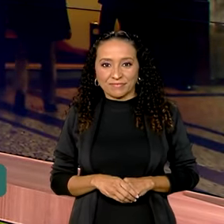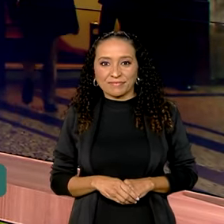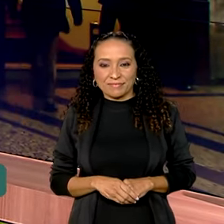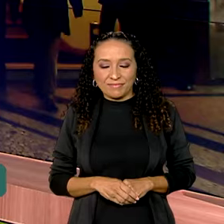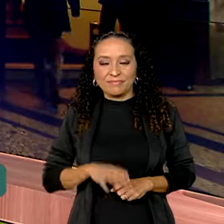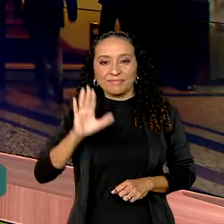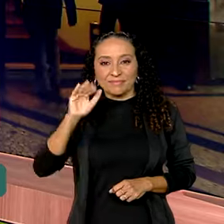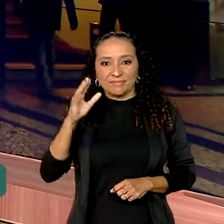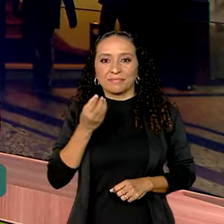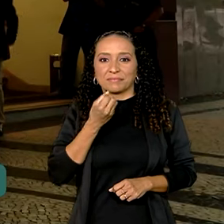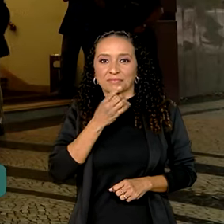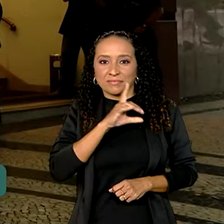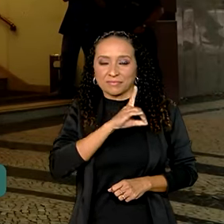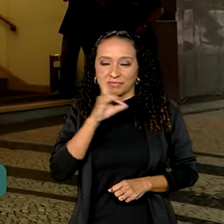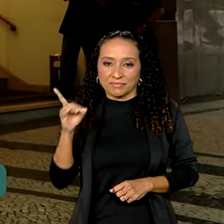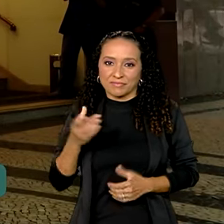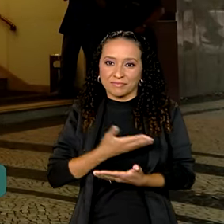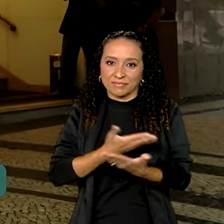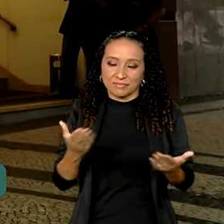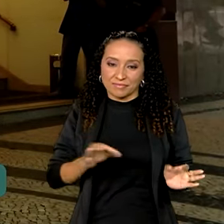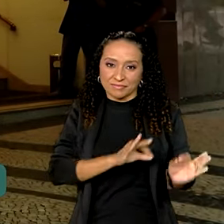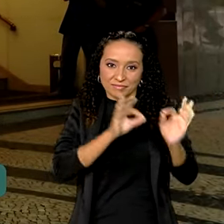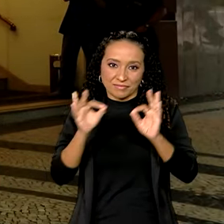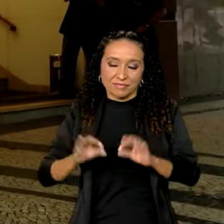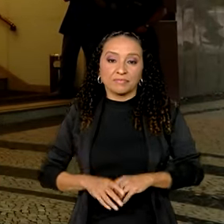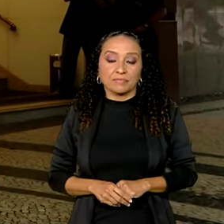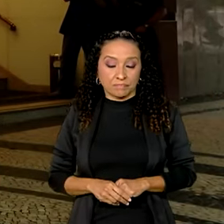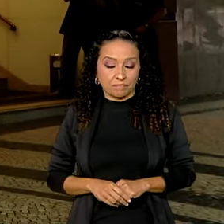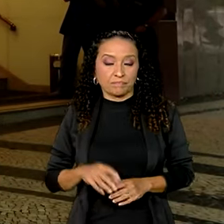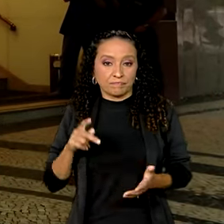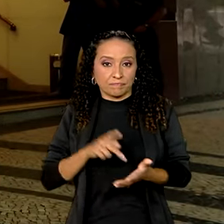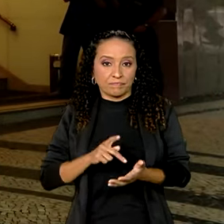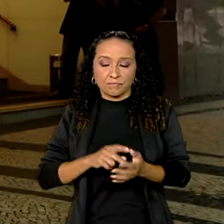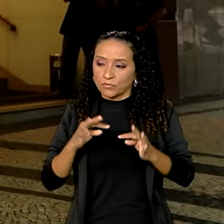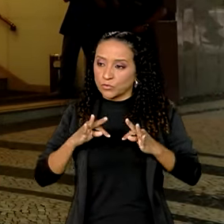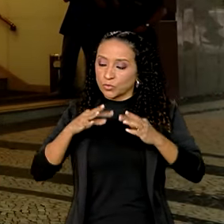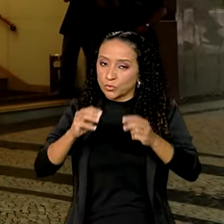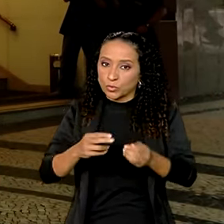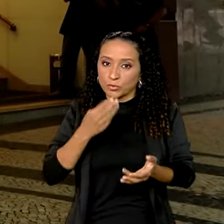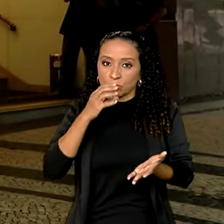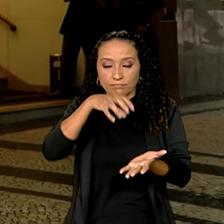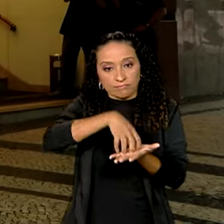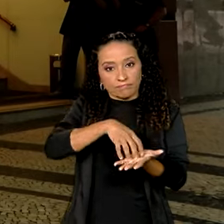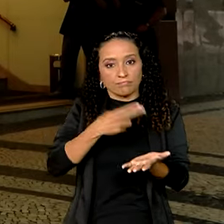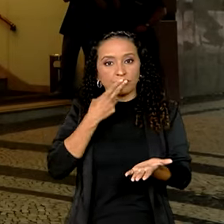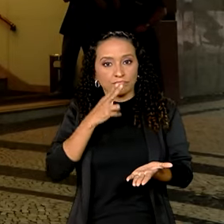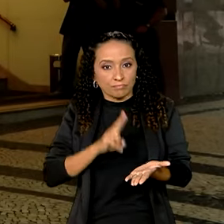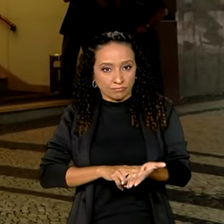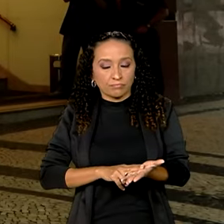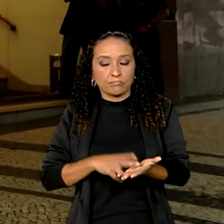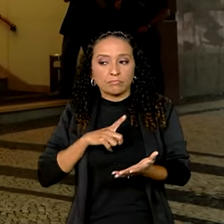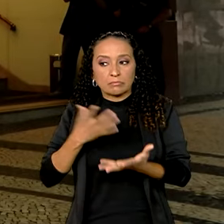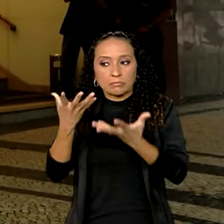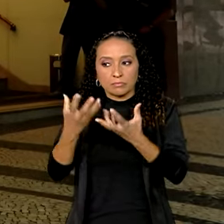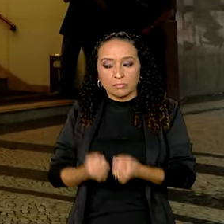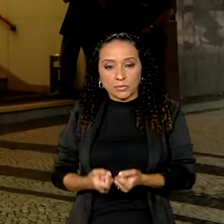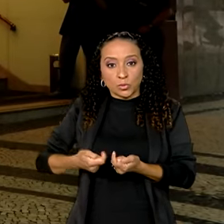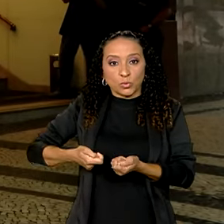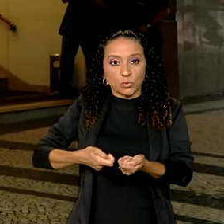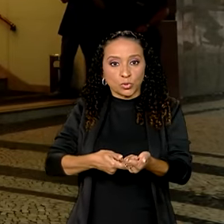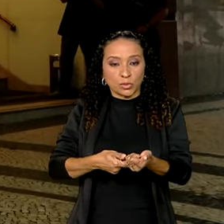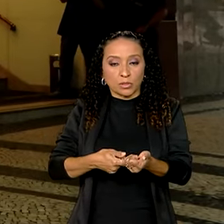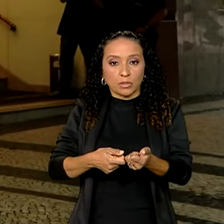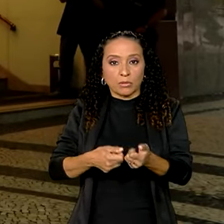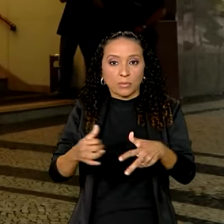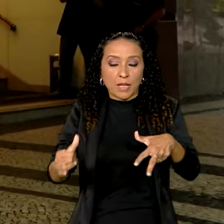Oi, Vanessa. Bom dia para você. Bom dia a todos. Olha, é isso mesmo. Todas as agências dos Correios estão recebendo doações para as